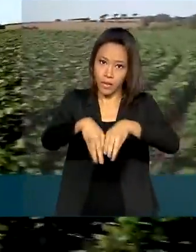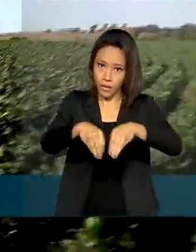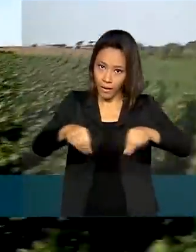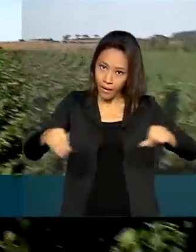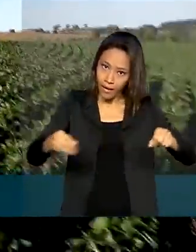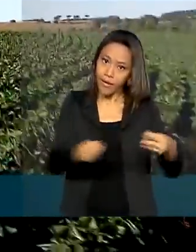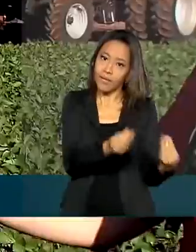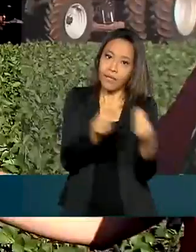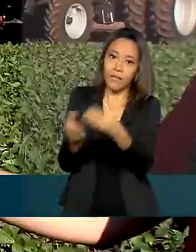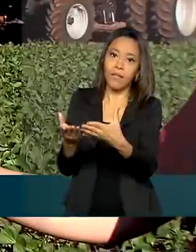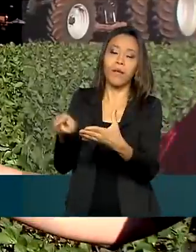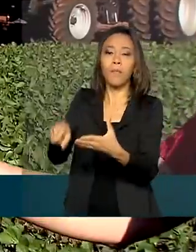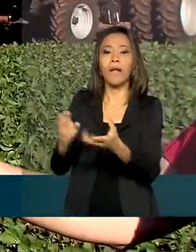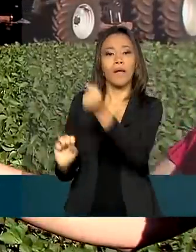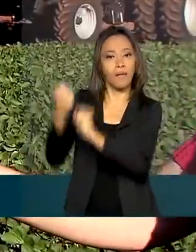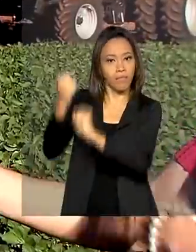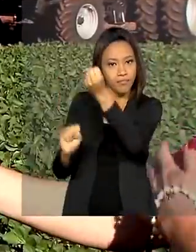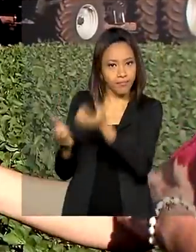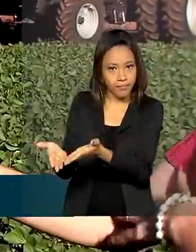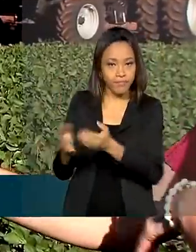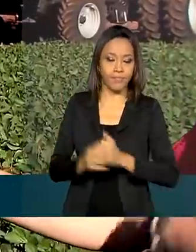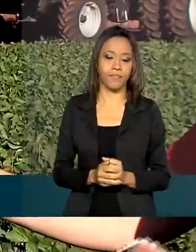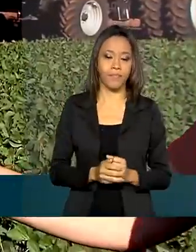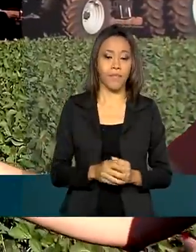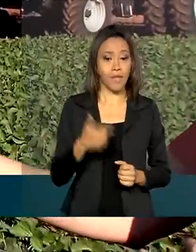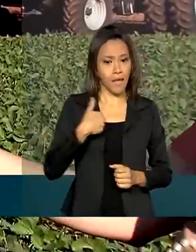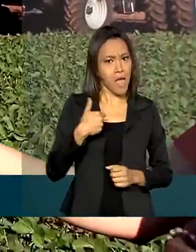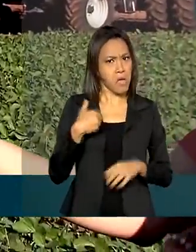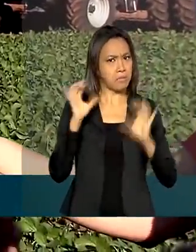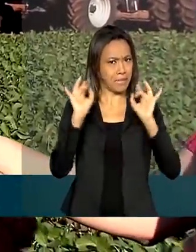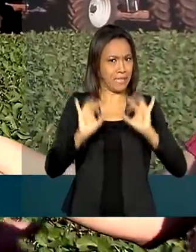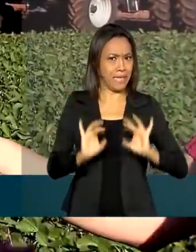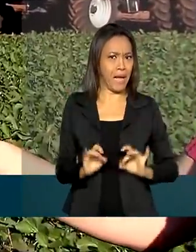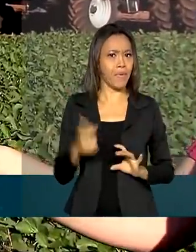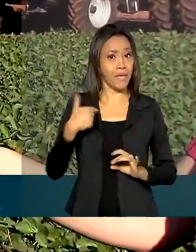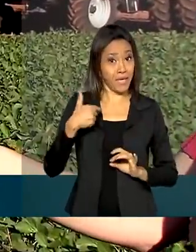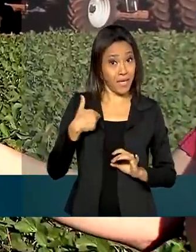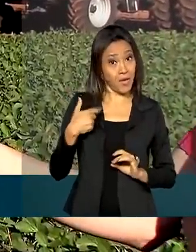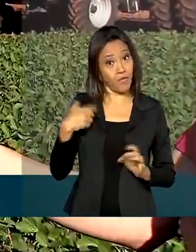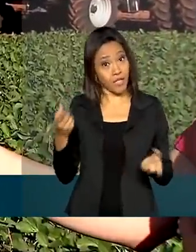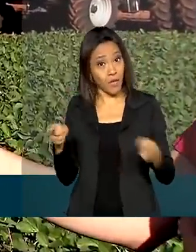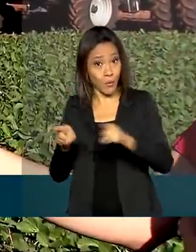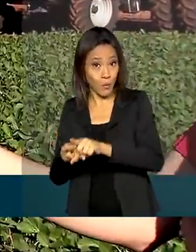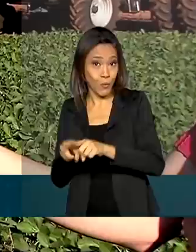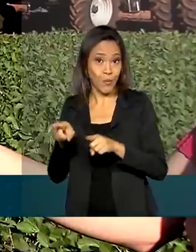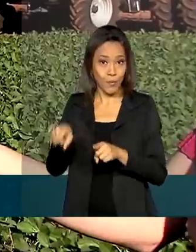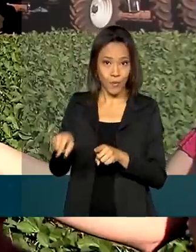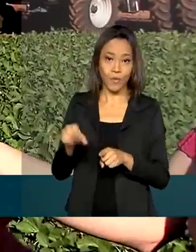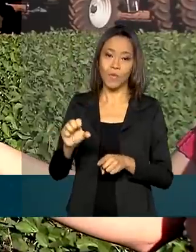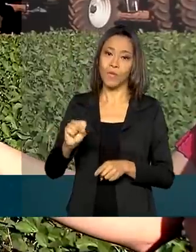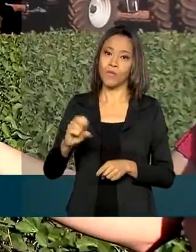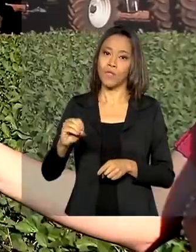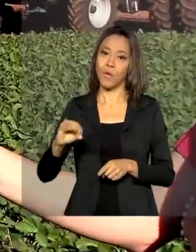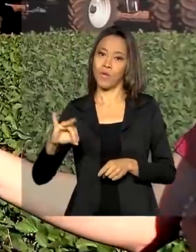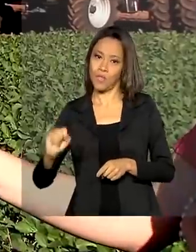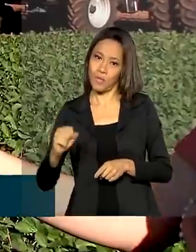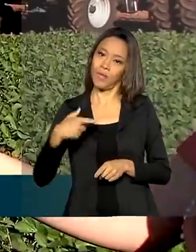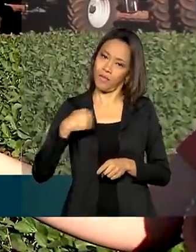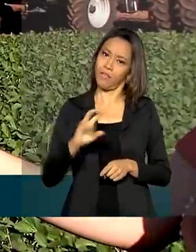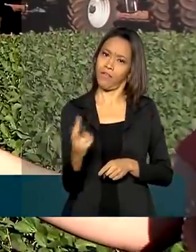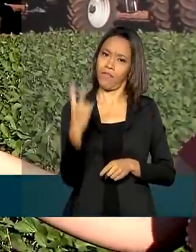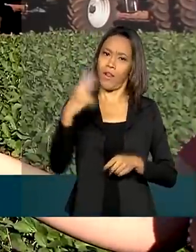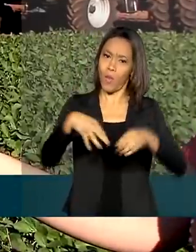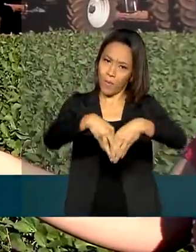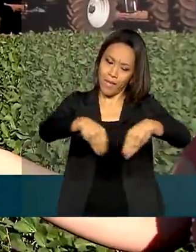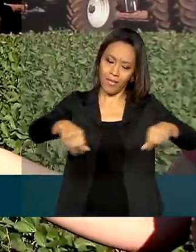terra para a usina. Privilégio meu, né? E a vantagem é que eu vou ser sócio nela, né? E a minha propriedade valorizou